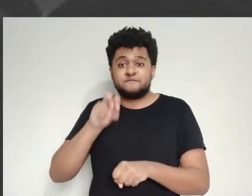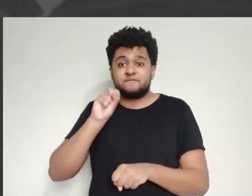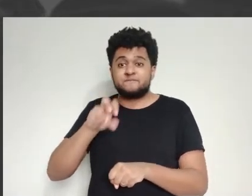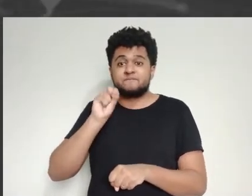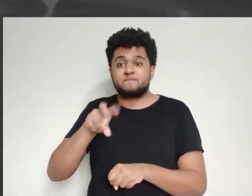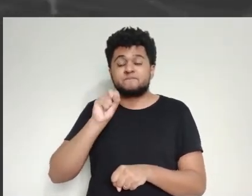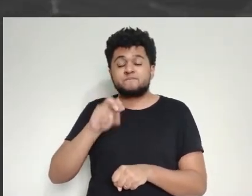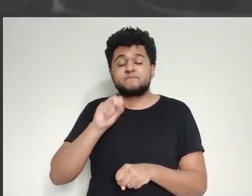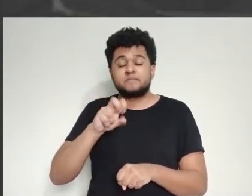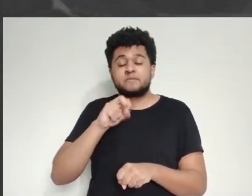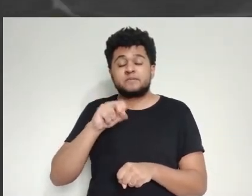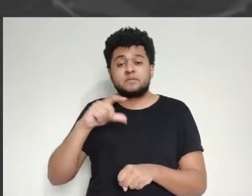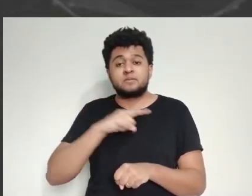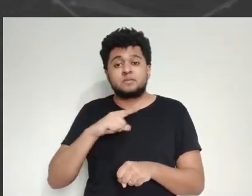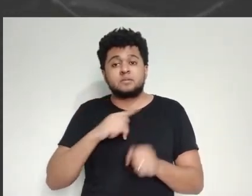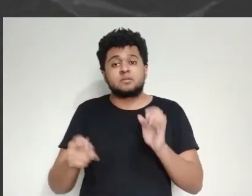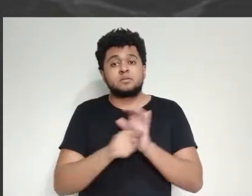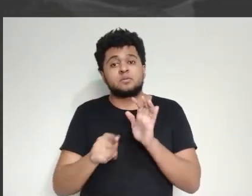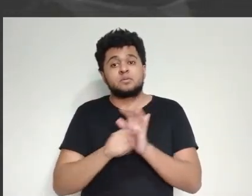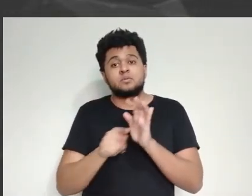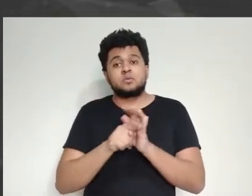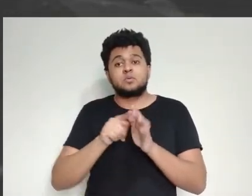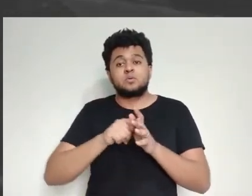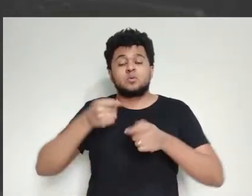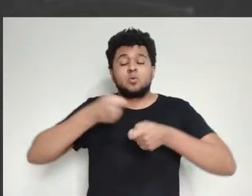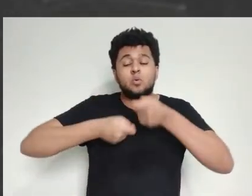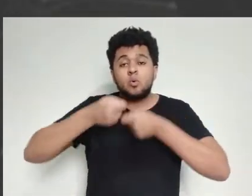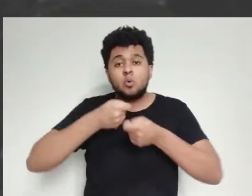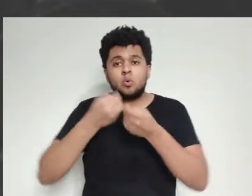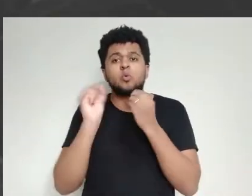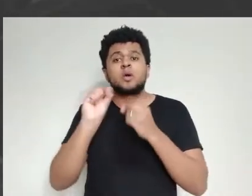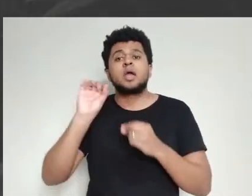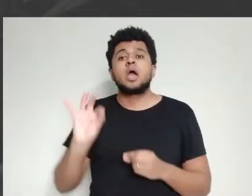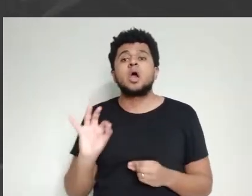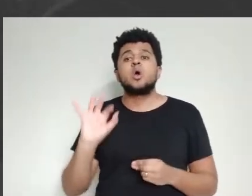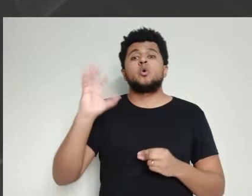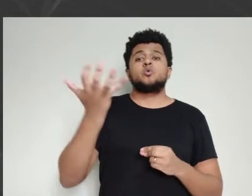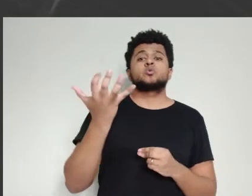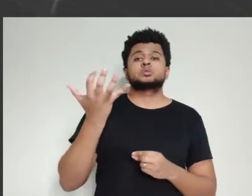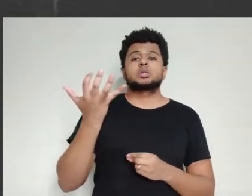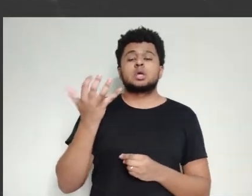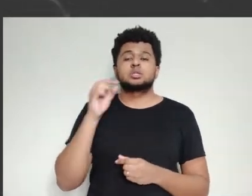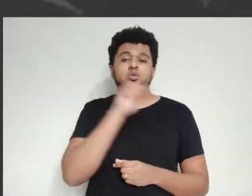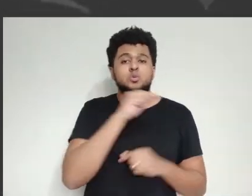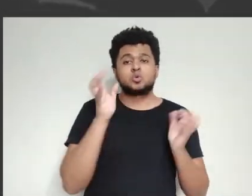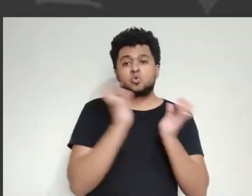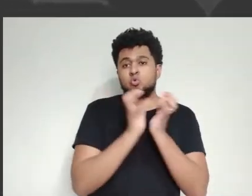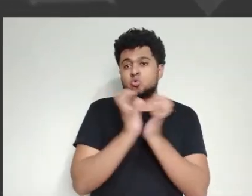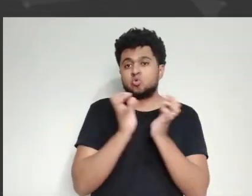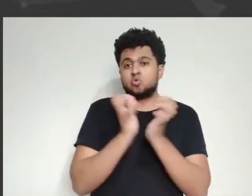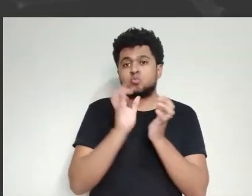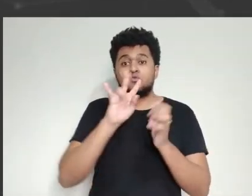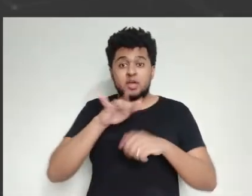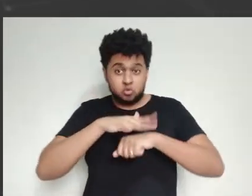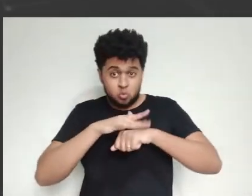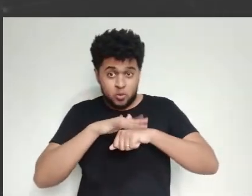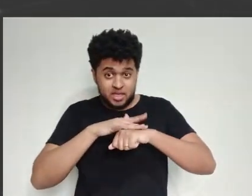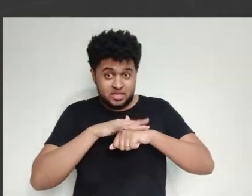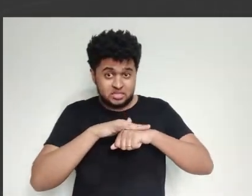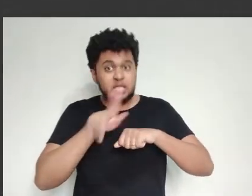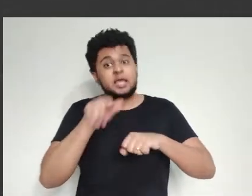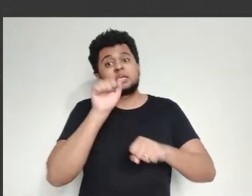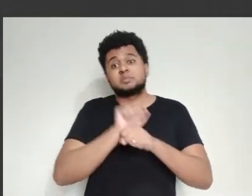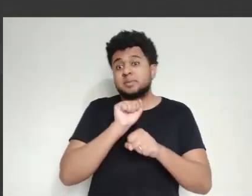camundongo, quanto no primata não humano, a gente tem que infectar esses animais. A gente vacina e depois infecta.